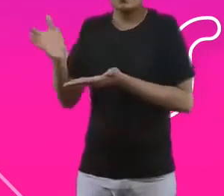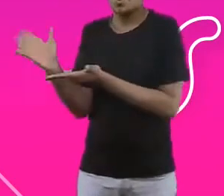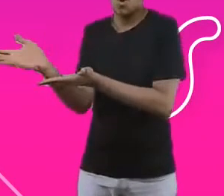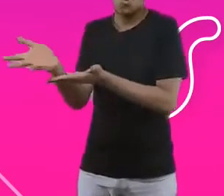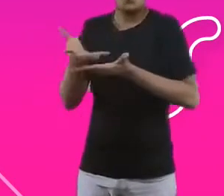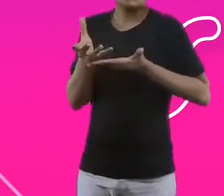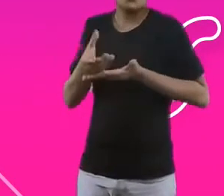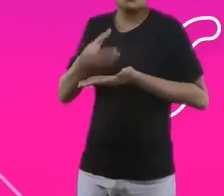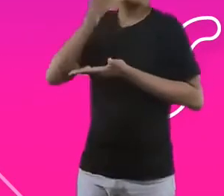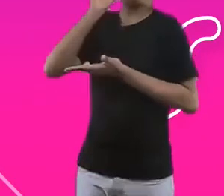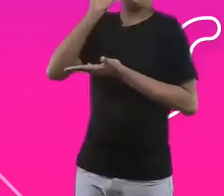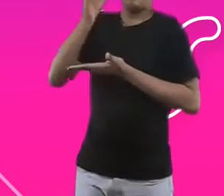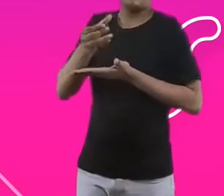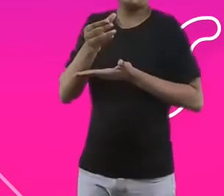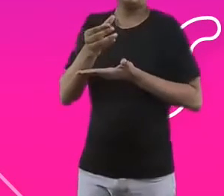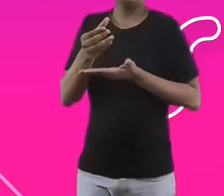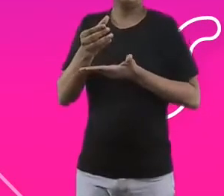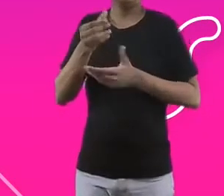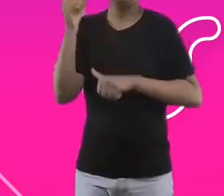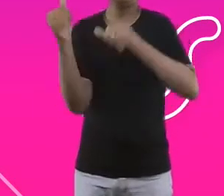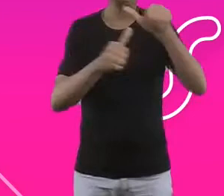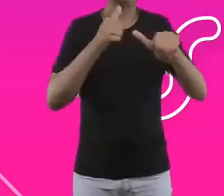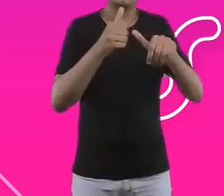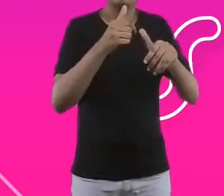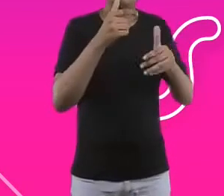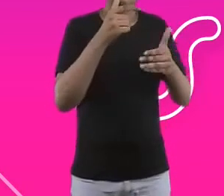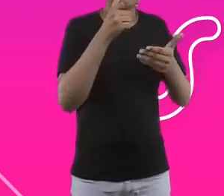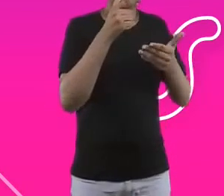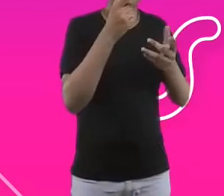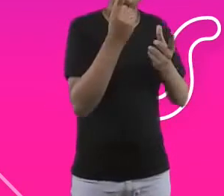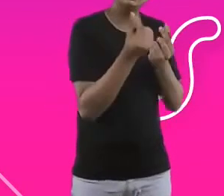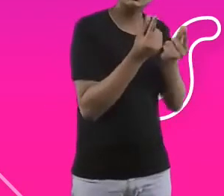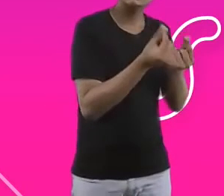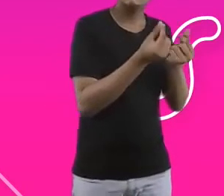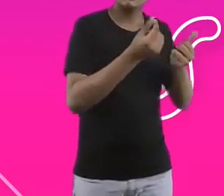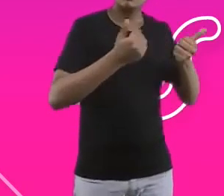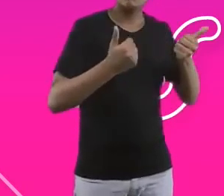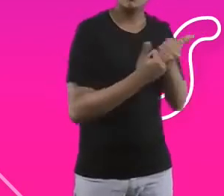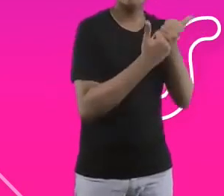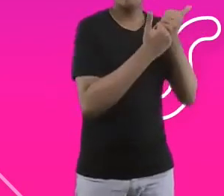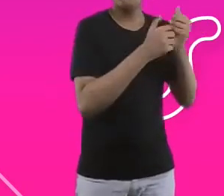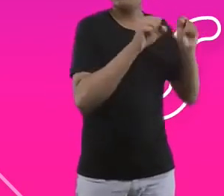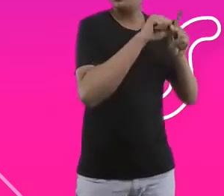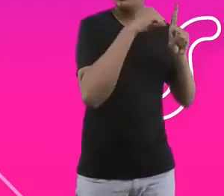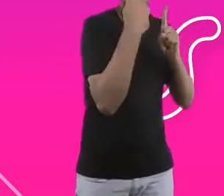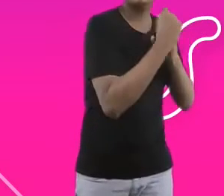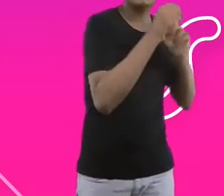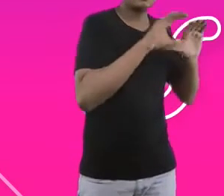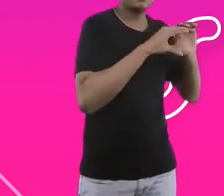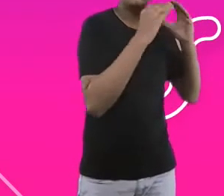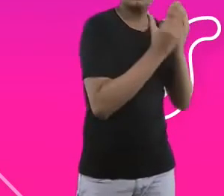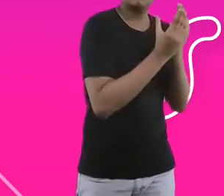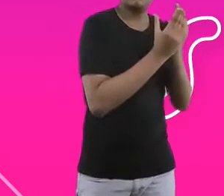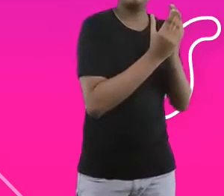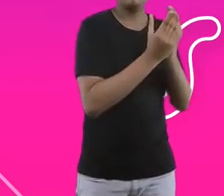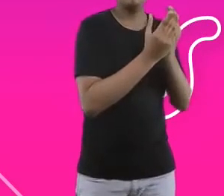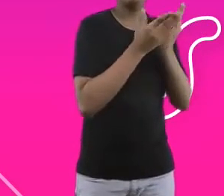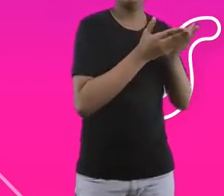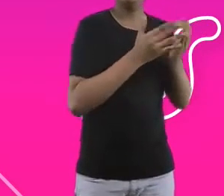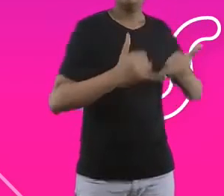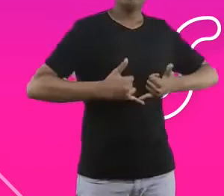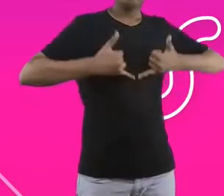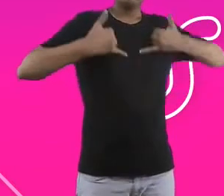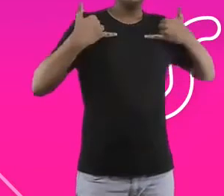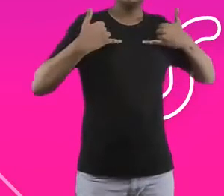representa renda, isso representa muita coisa para a sociedade. Então, foi um grande orgulho para a gente. Vocês já podem encontrar elas aí no